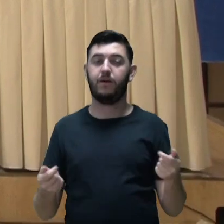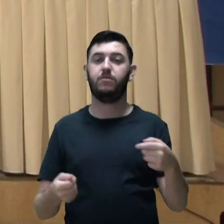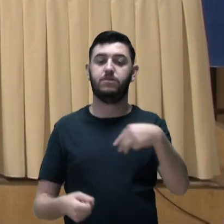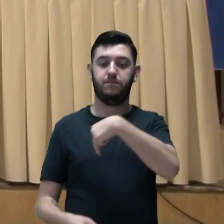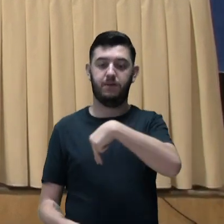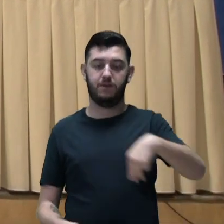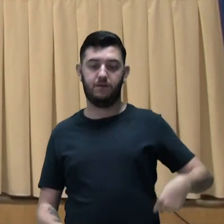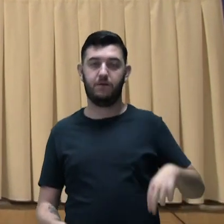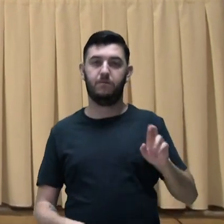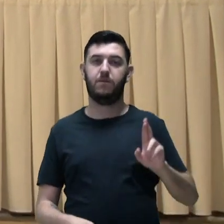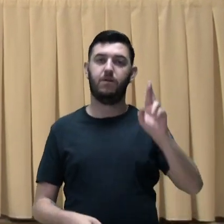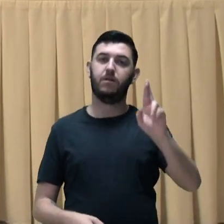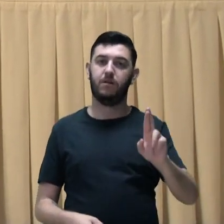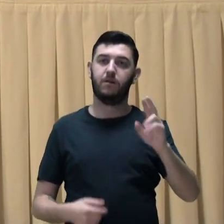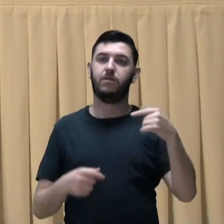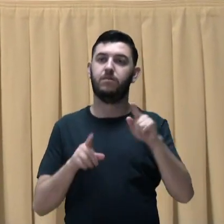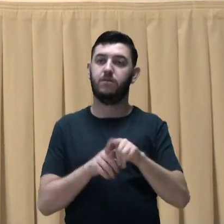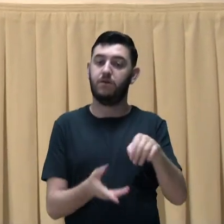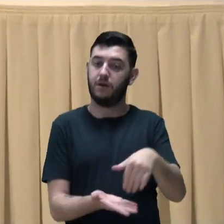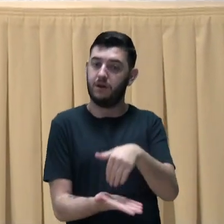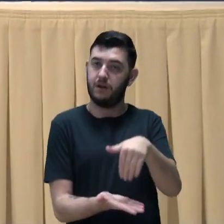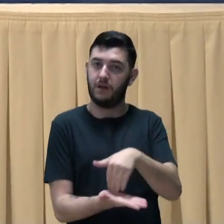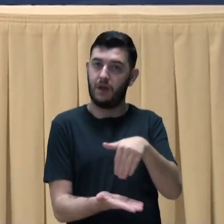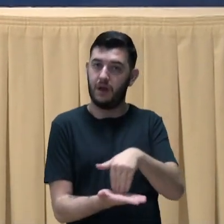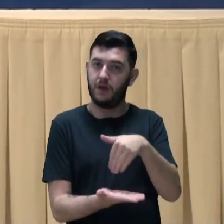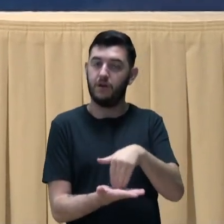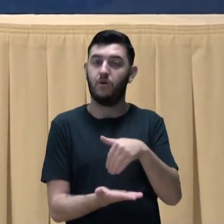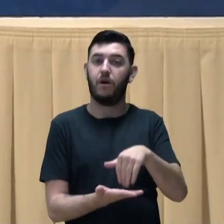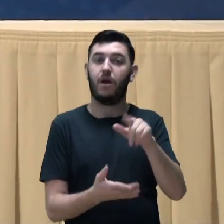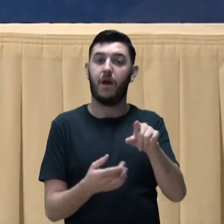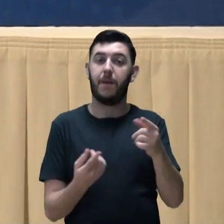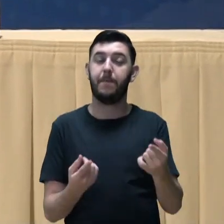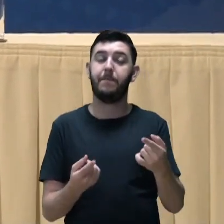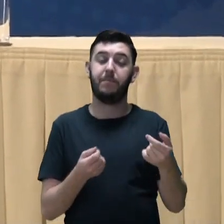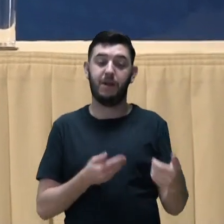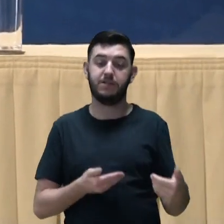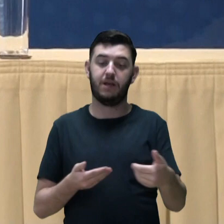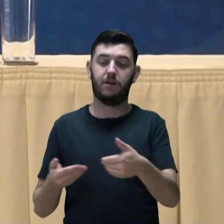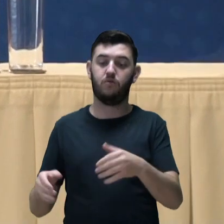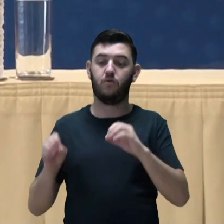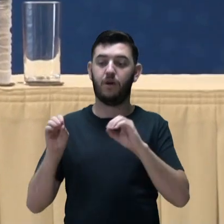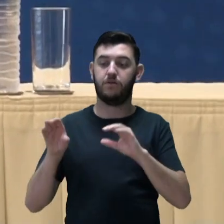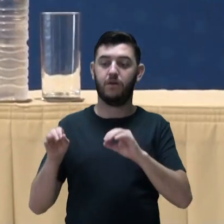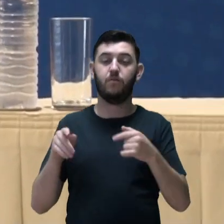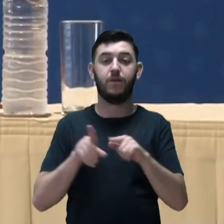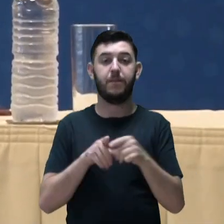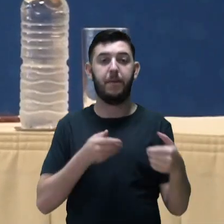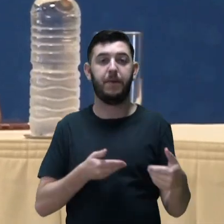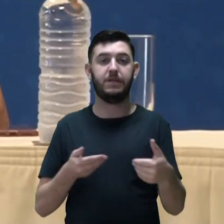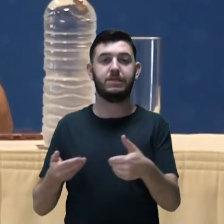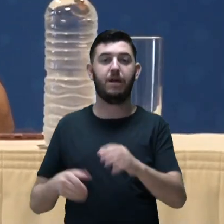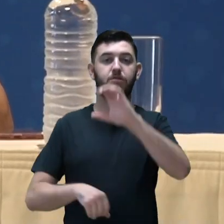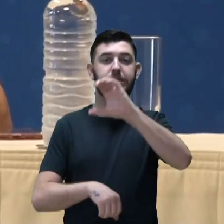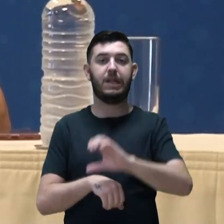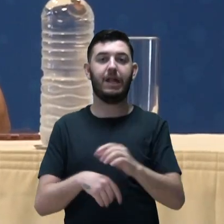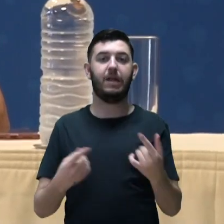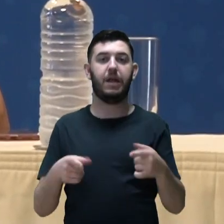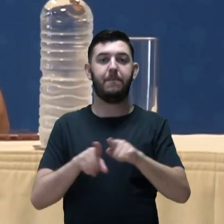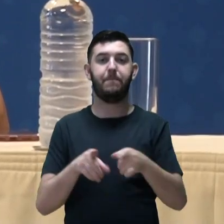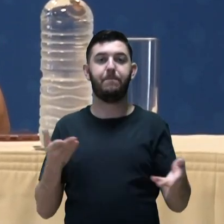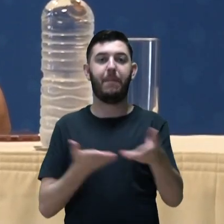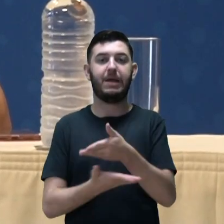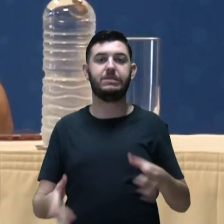ministros de Estado e o nosso secretário Tomás, é uma parceria do MEC com o Ministério da Cidadania, nessa versão, nessa